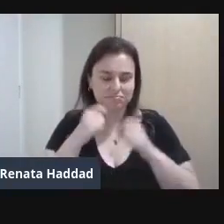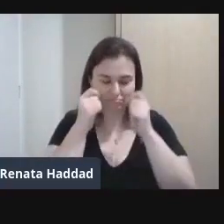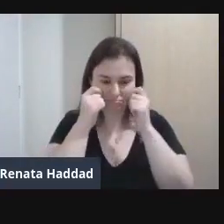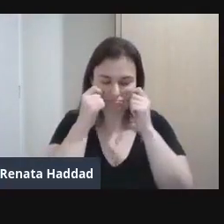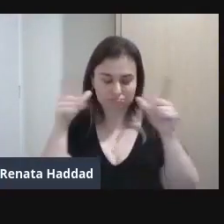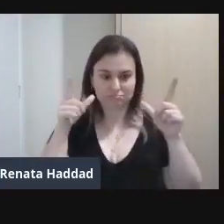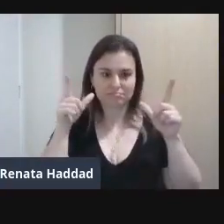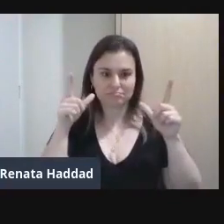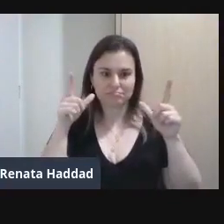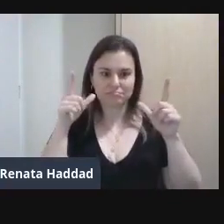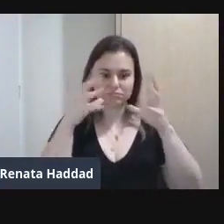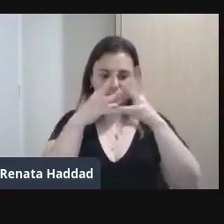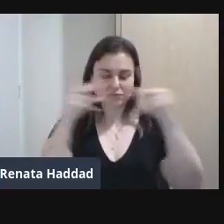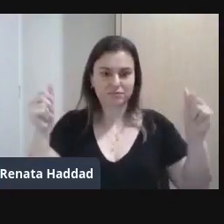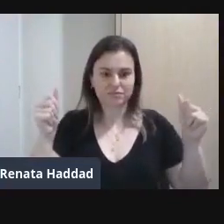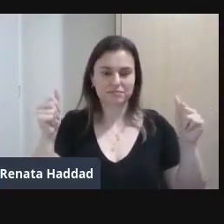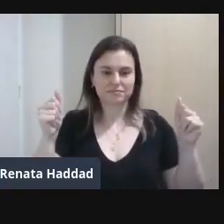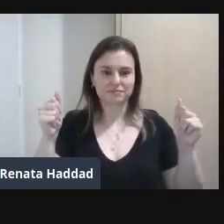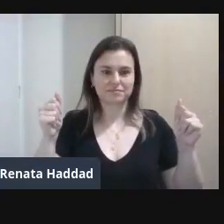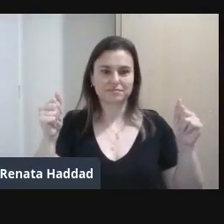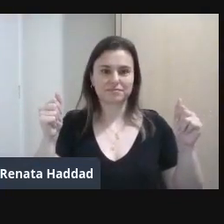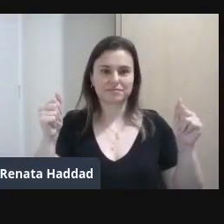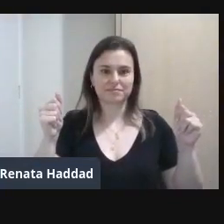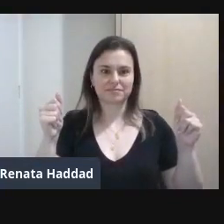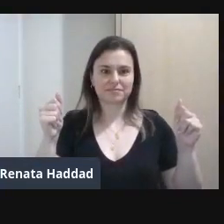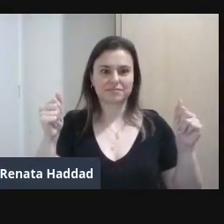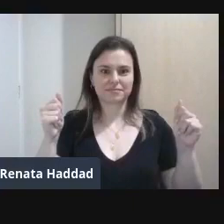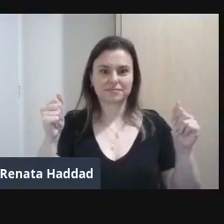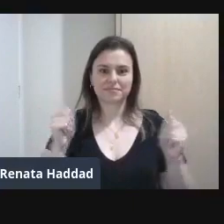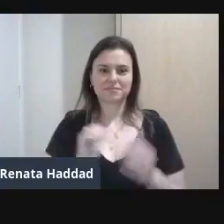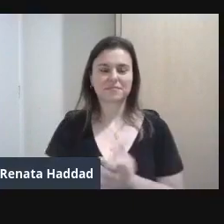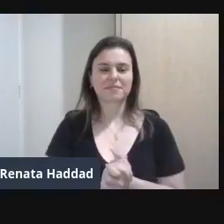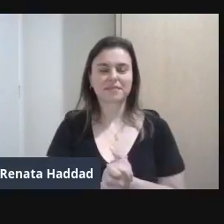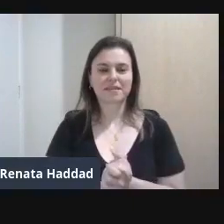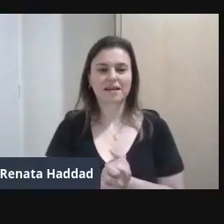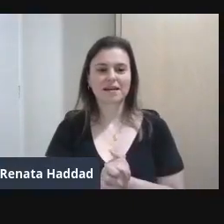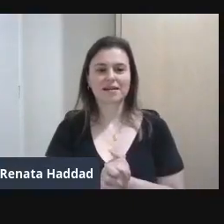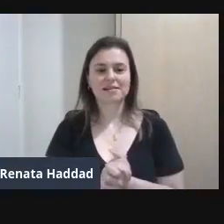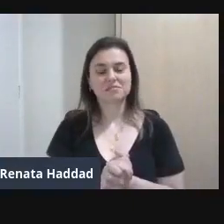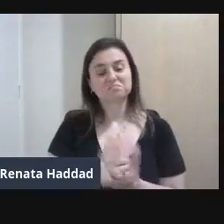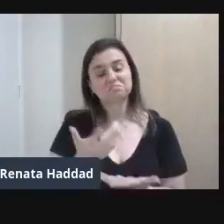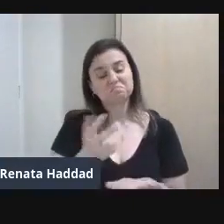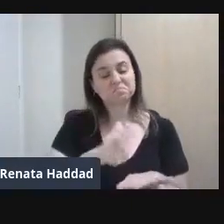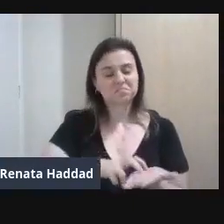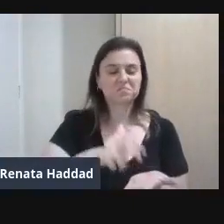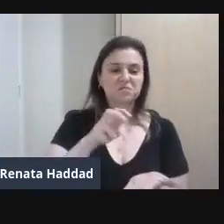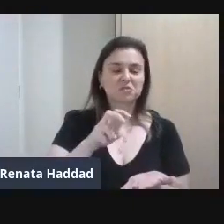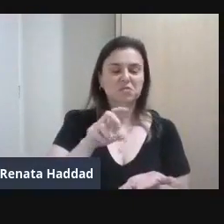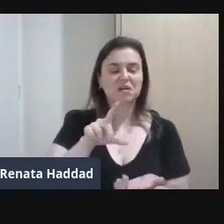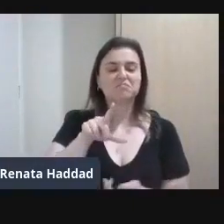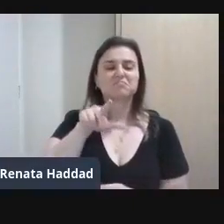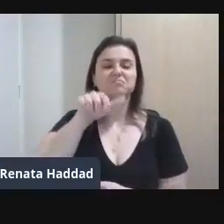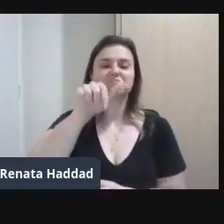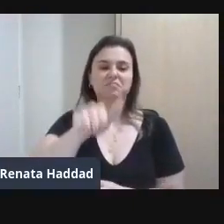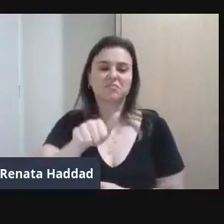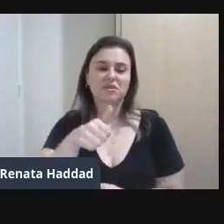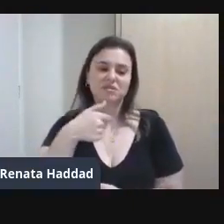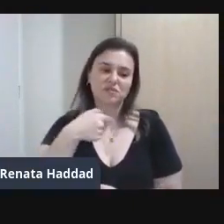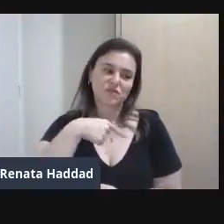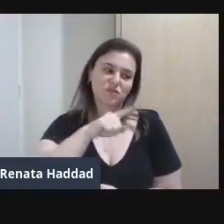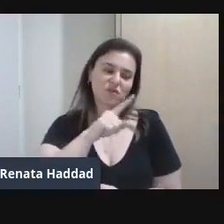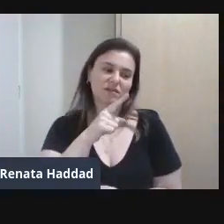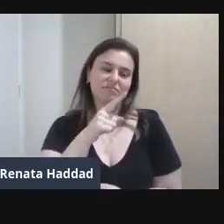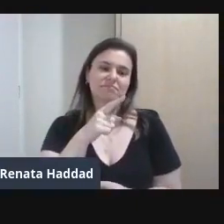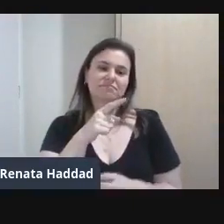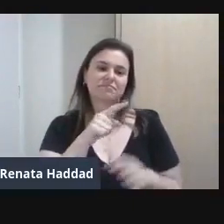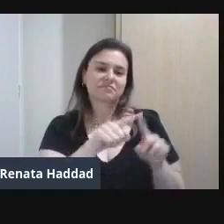Desapareceu Sumiu Na manhã seguinte Ela foi Ela o tear E ela